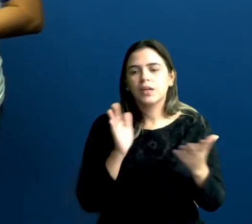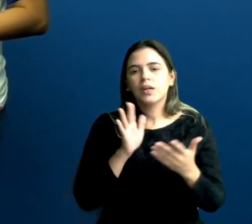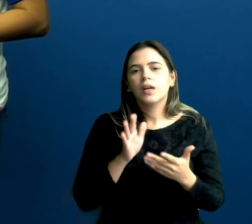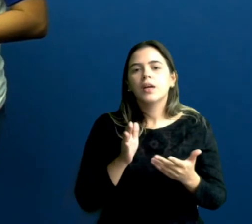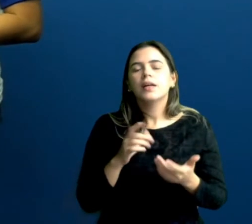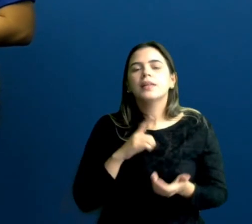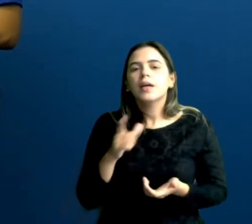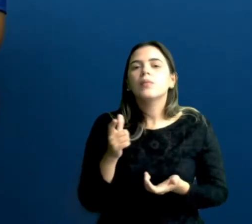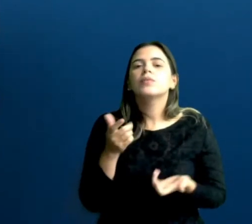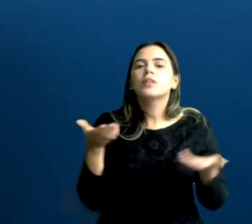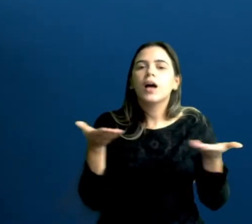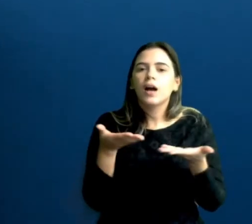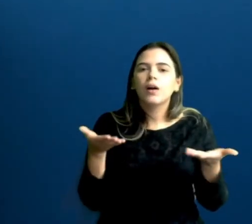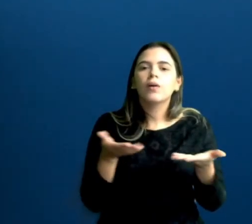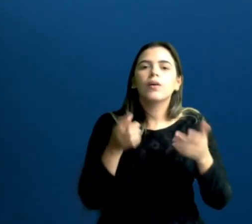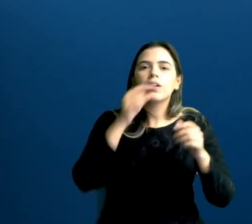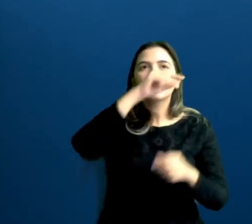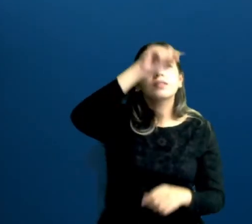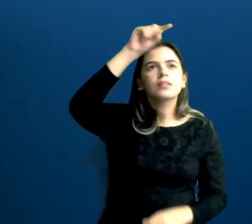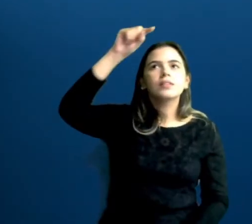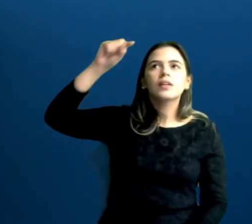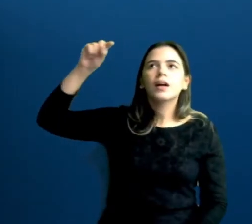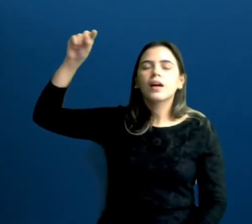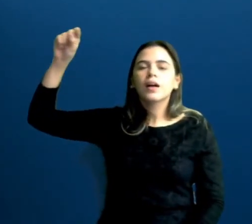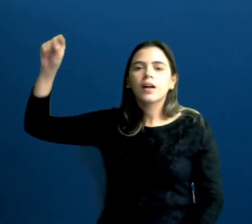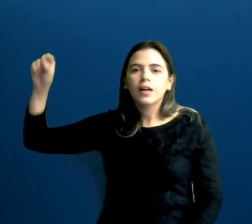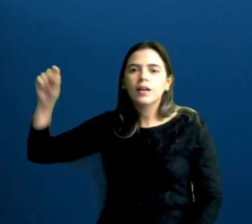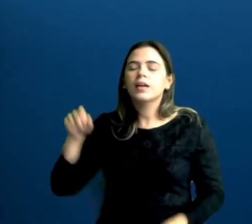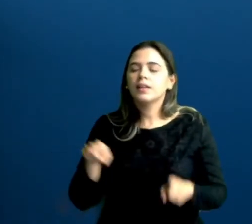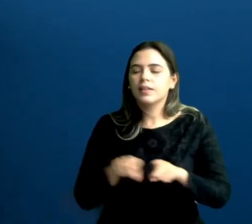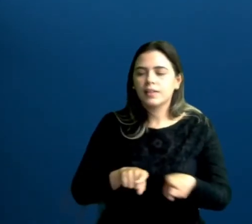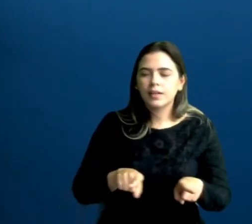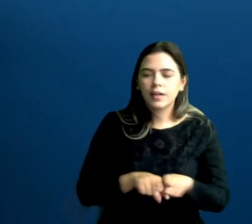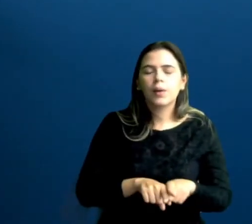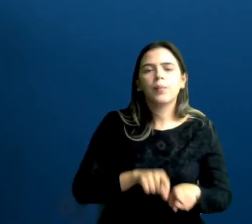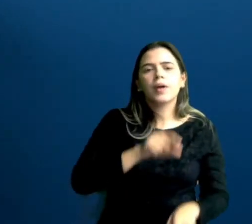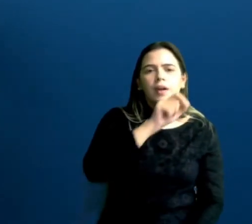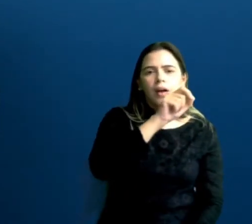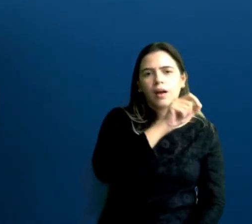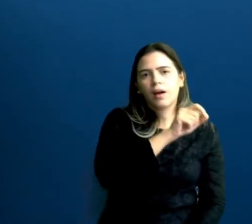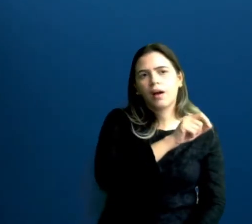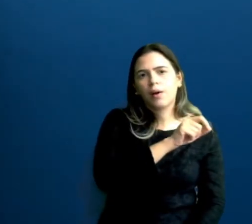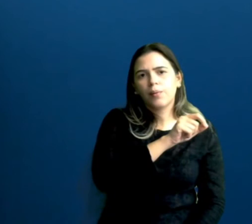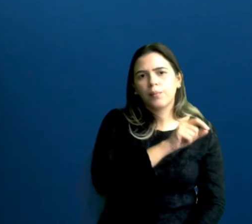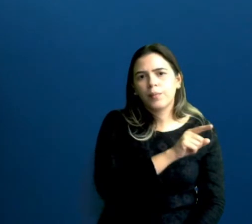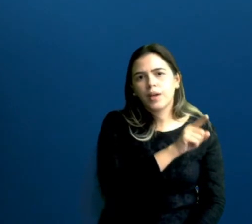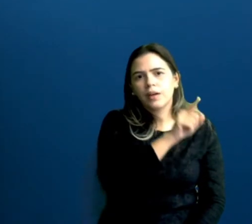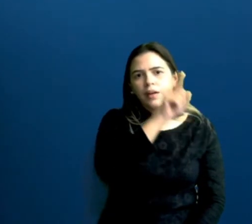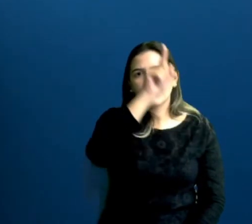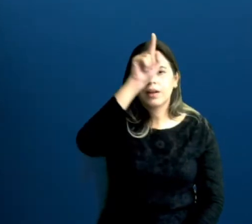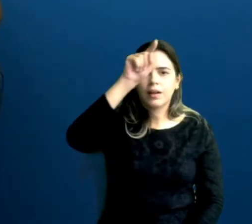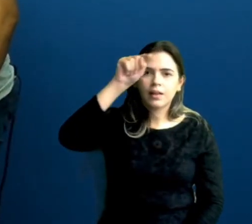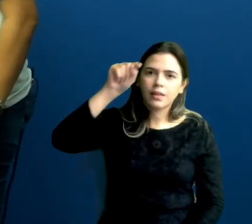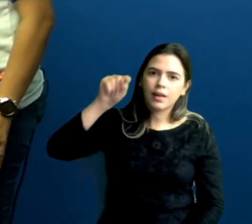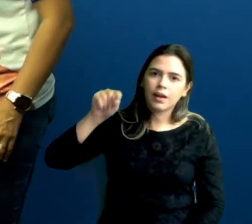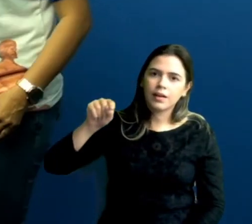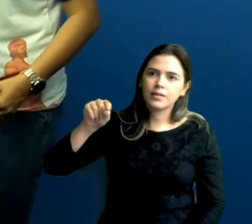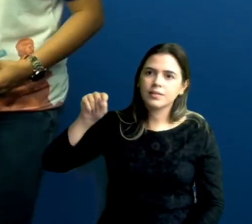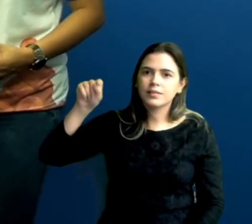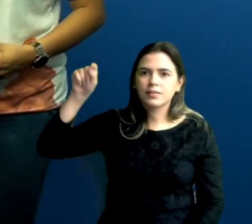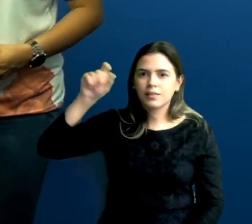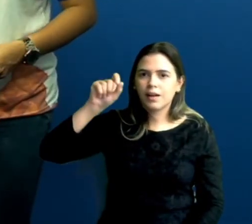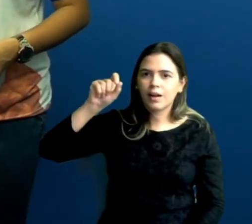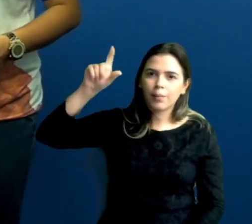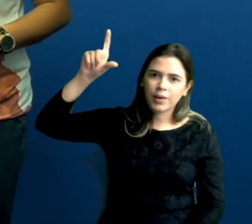de linha, tá? Mostrando também esse hora aumenta, hora desce, né? Dados de 2010 a